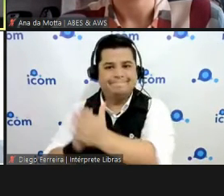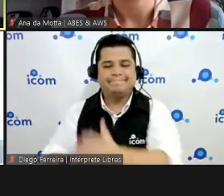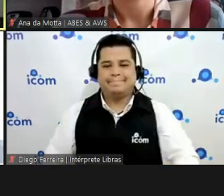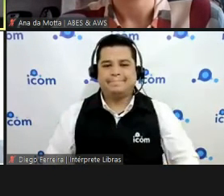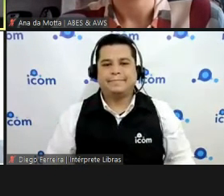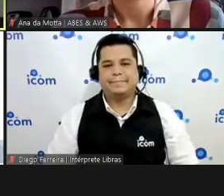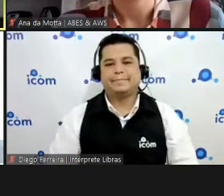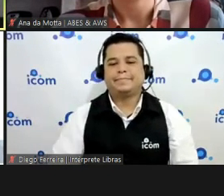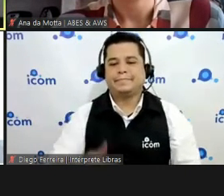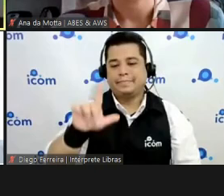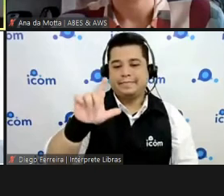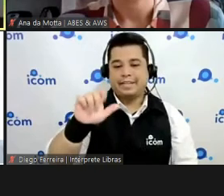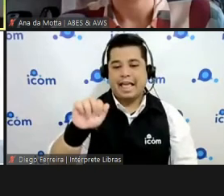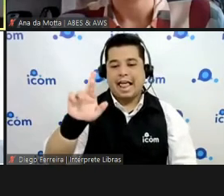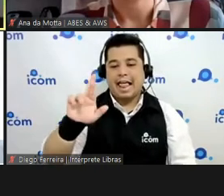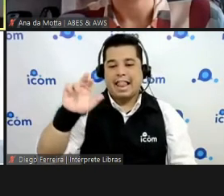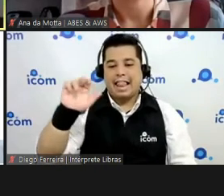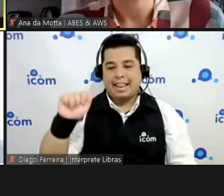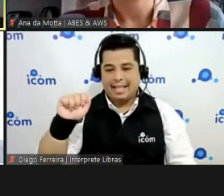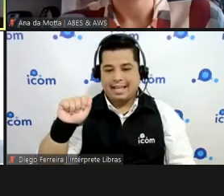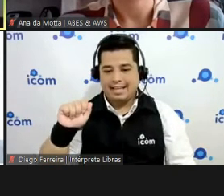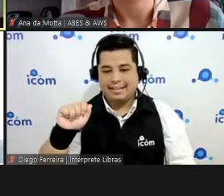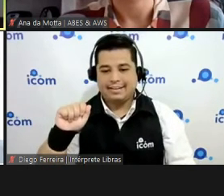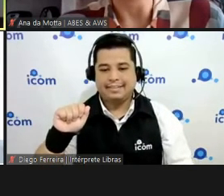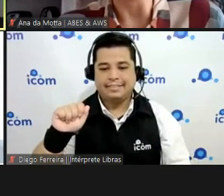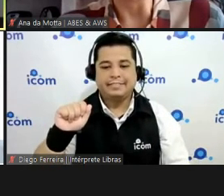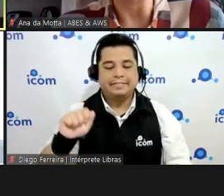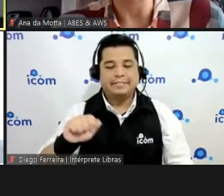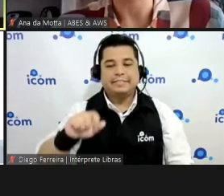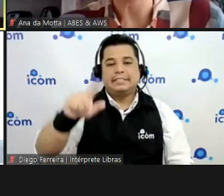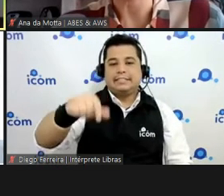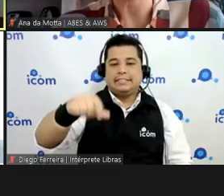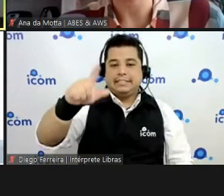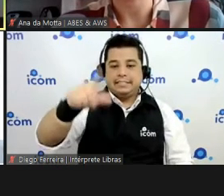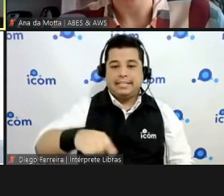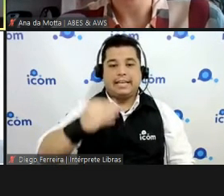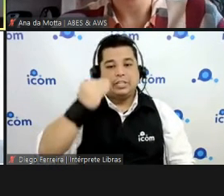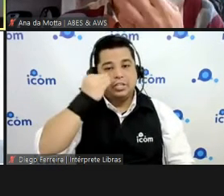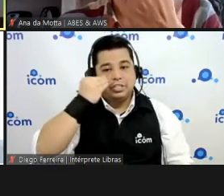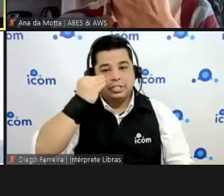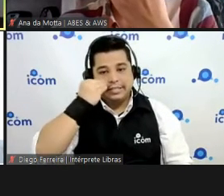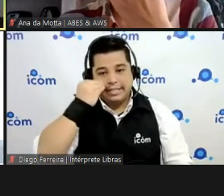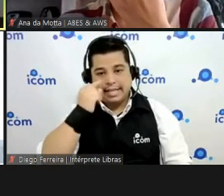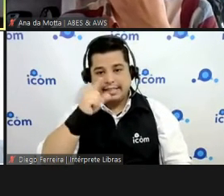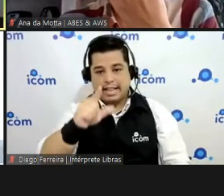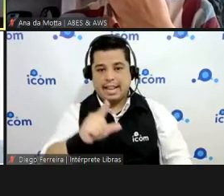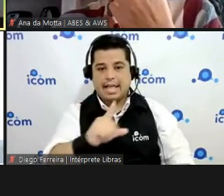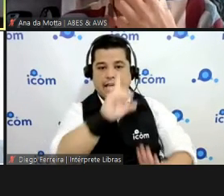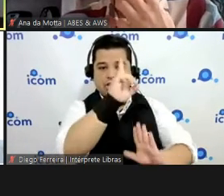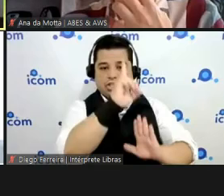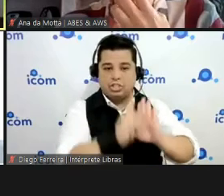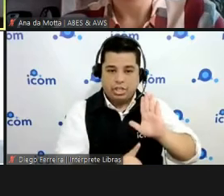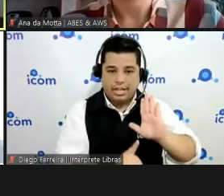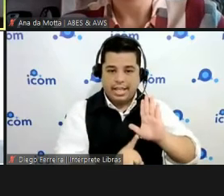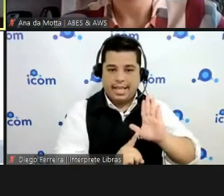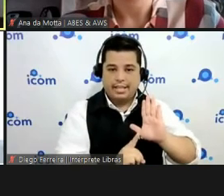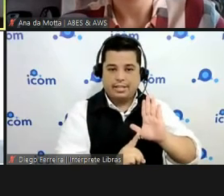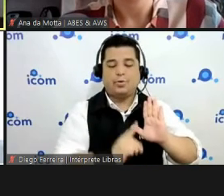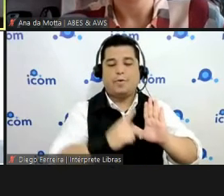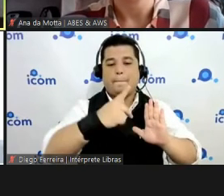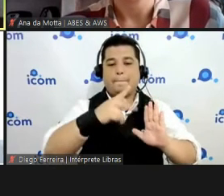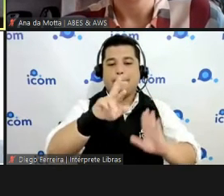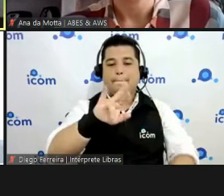regras do direito privado e de novo né vamos nos aproximar das regras do direito privado no direito privado se você vende por exemplo no particular